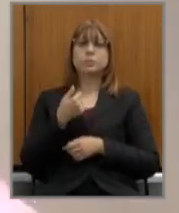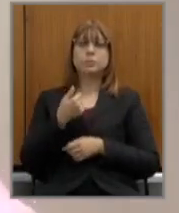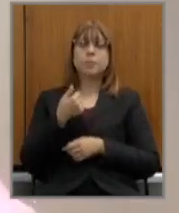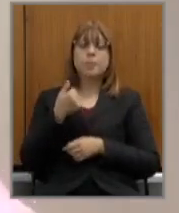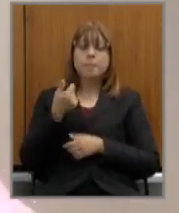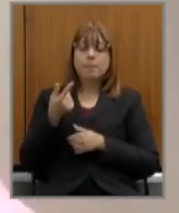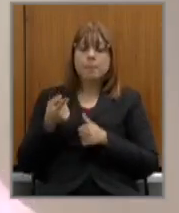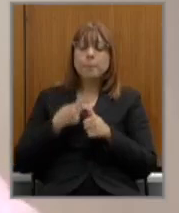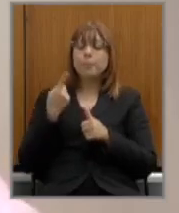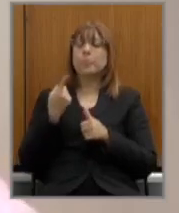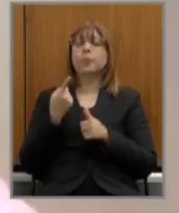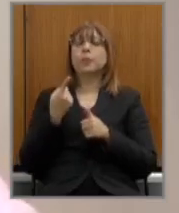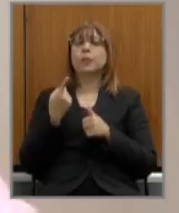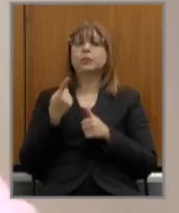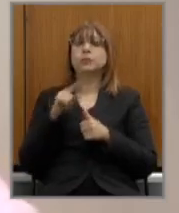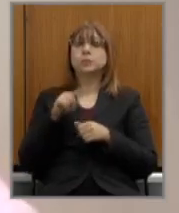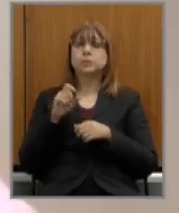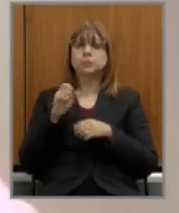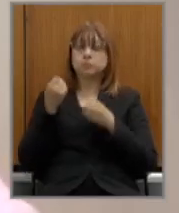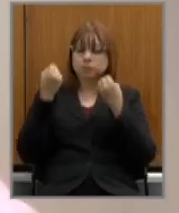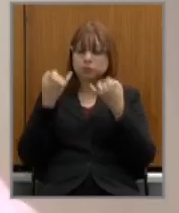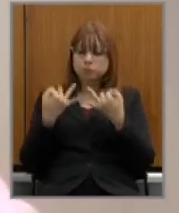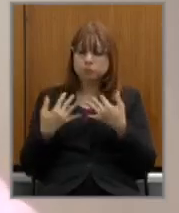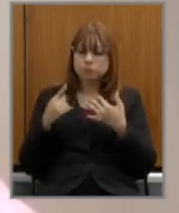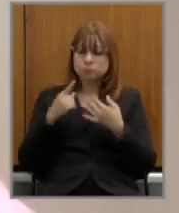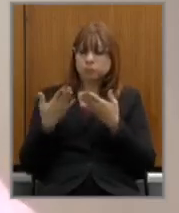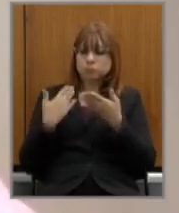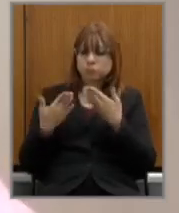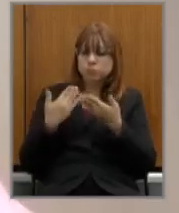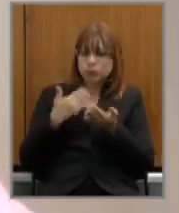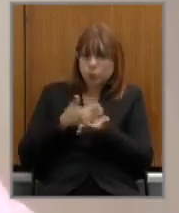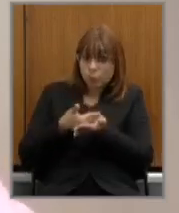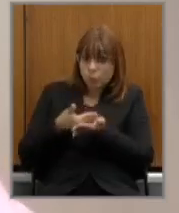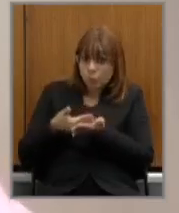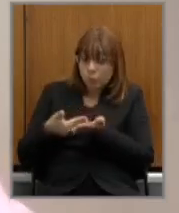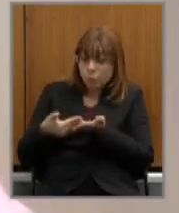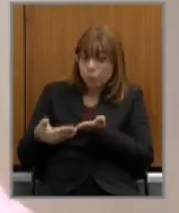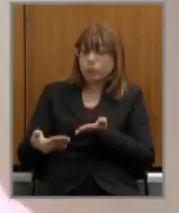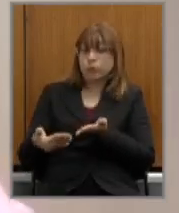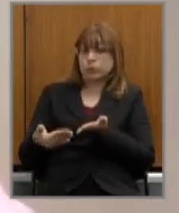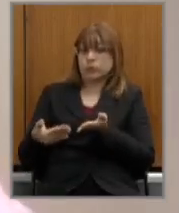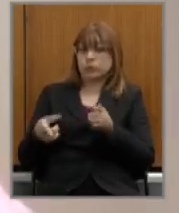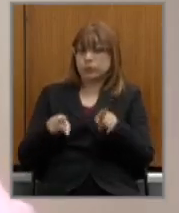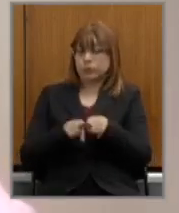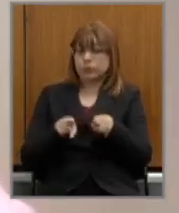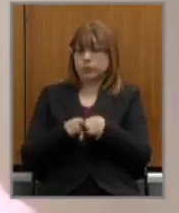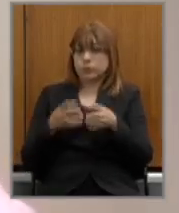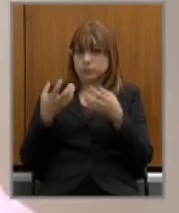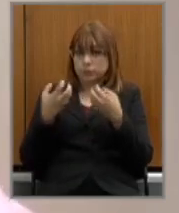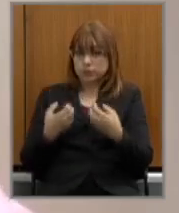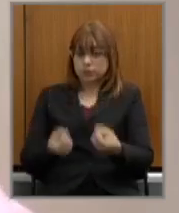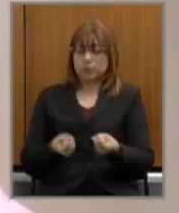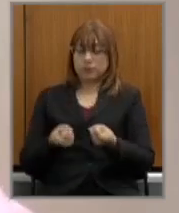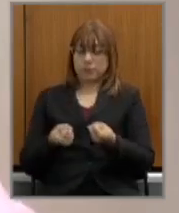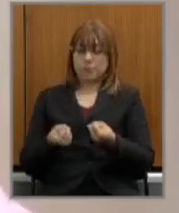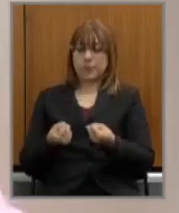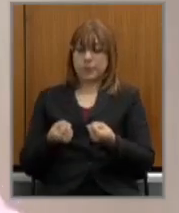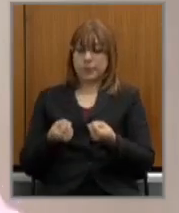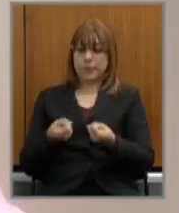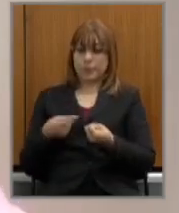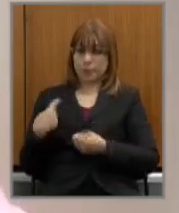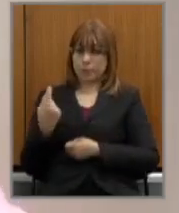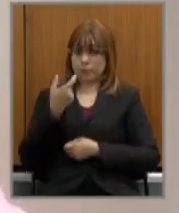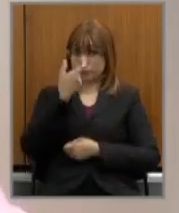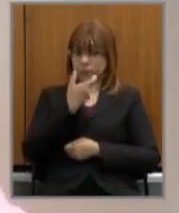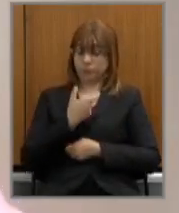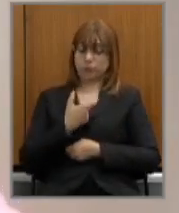para que esse diálogo fosse aberto e para atender a reivindicação dos servidores para mostrar que nós enquanto